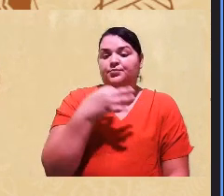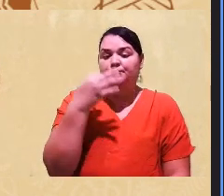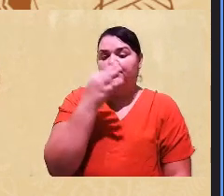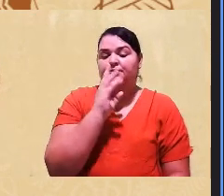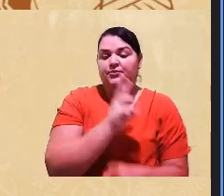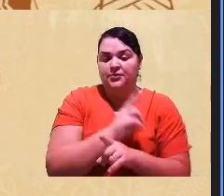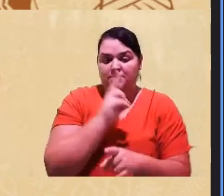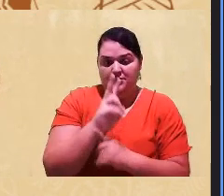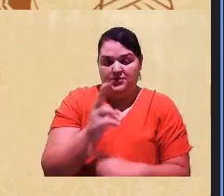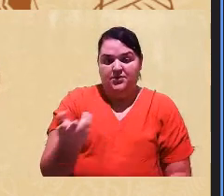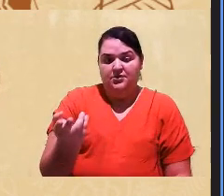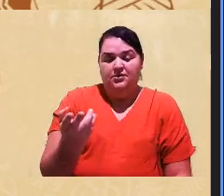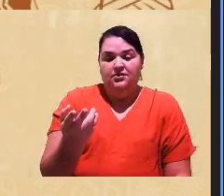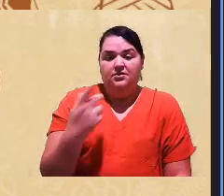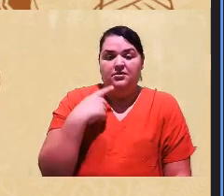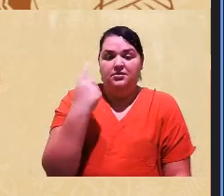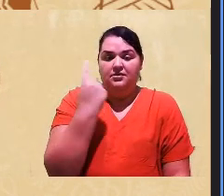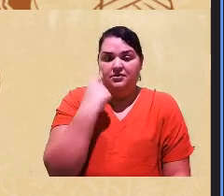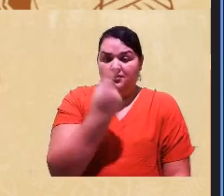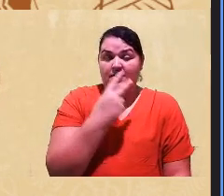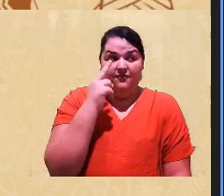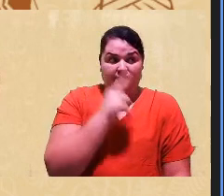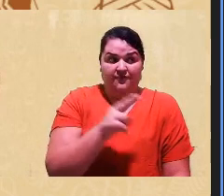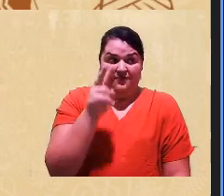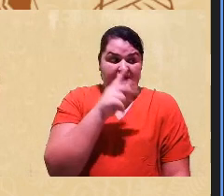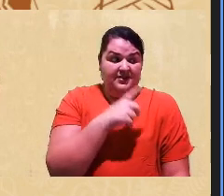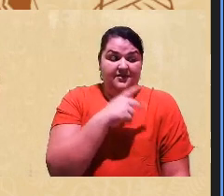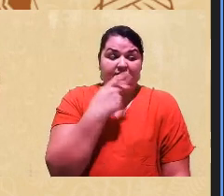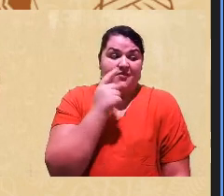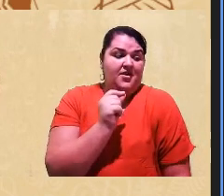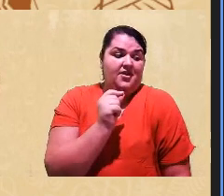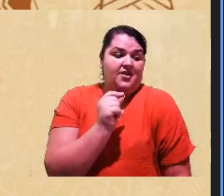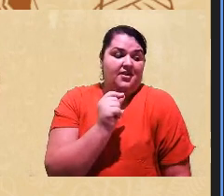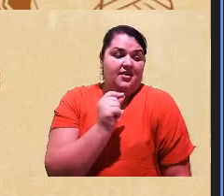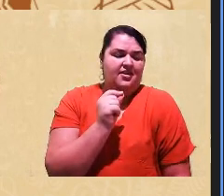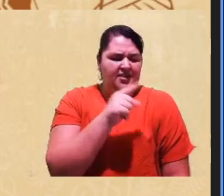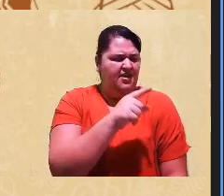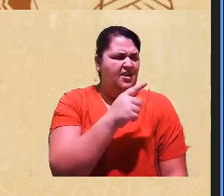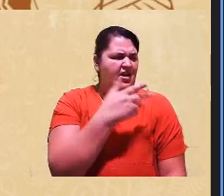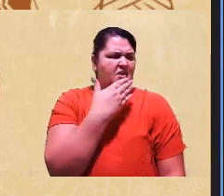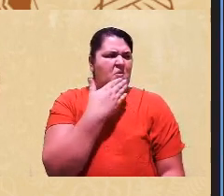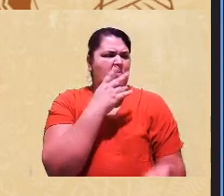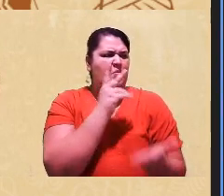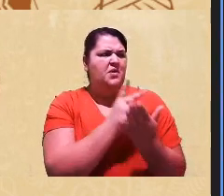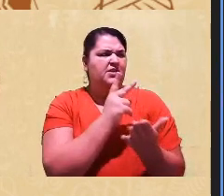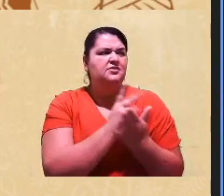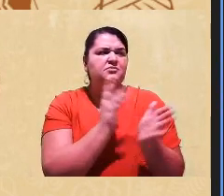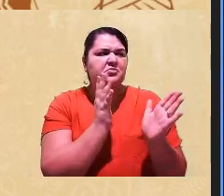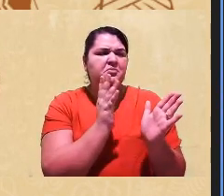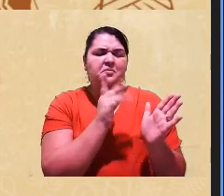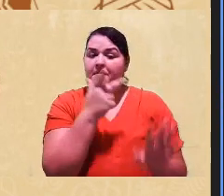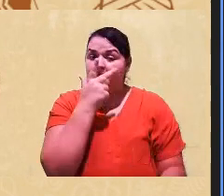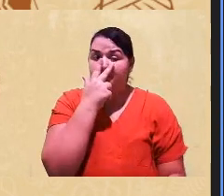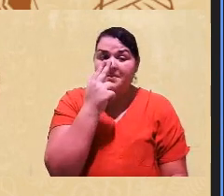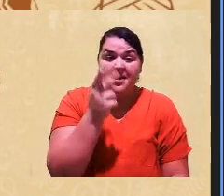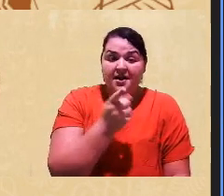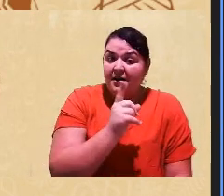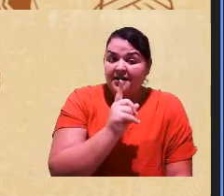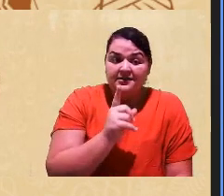quando olham para nós e diz mas vem cá vocês são índio mesmo? Mas vocês não parecem índio?